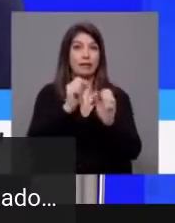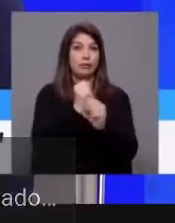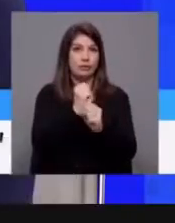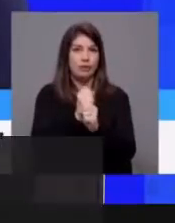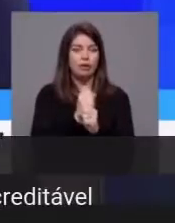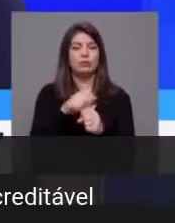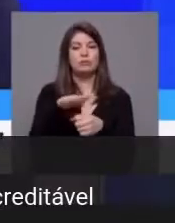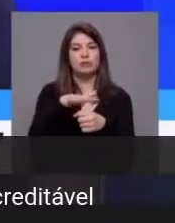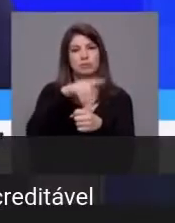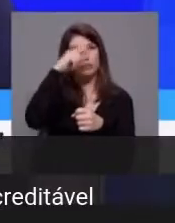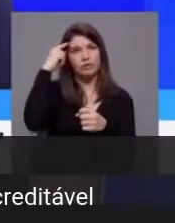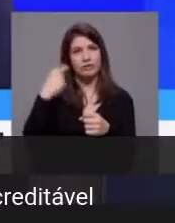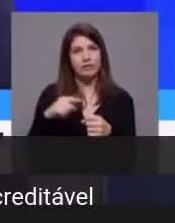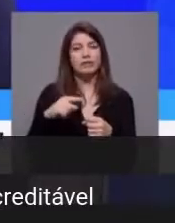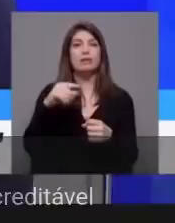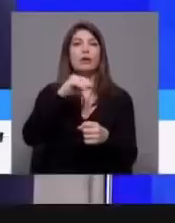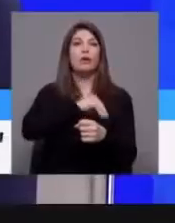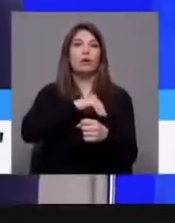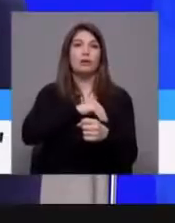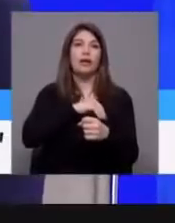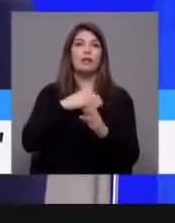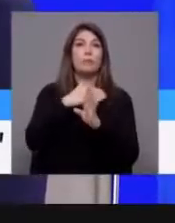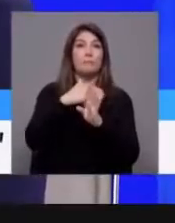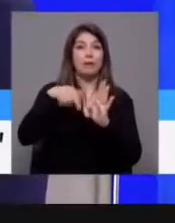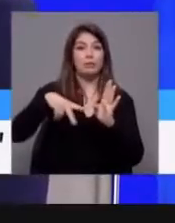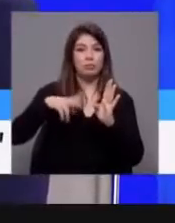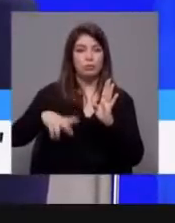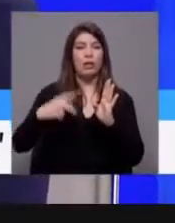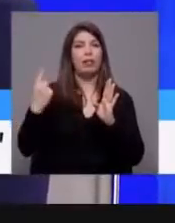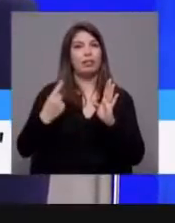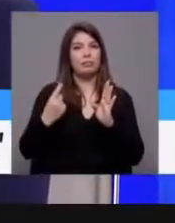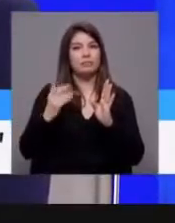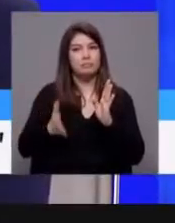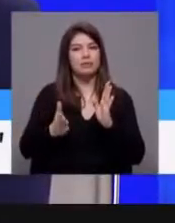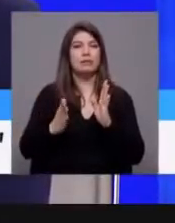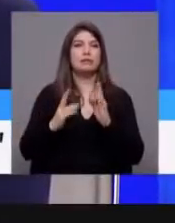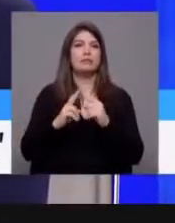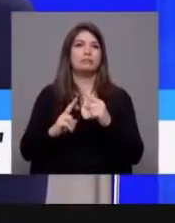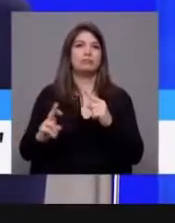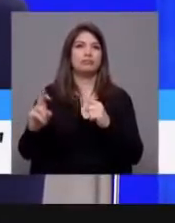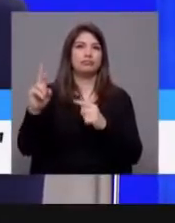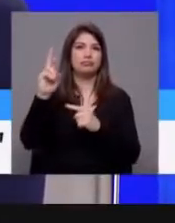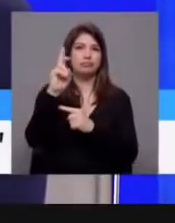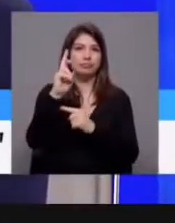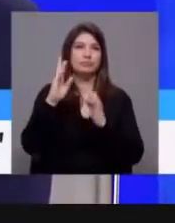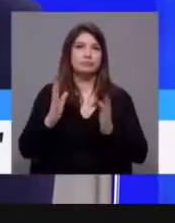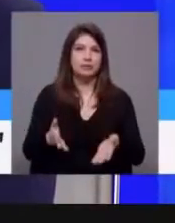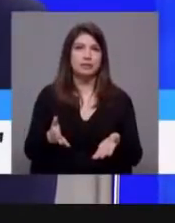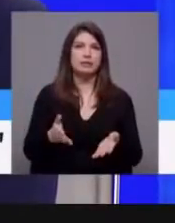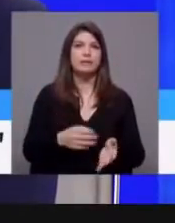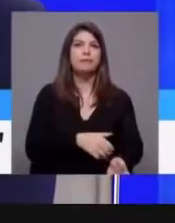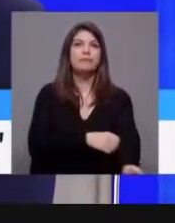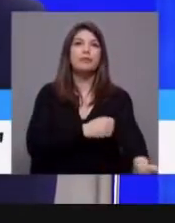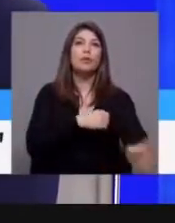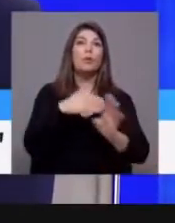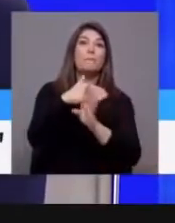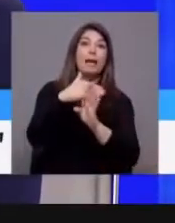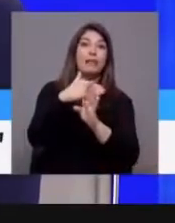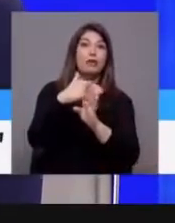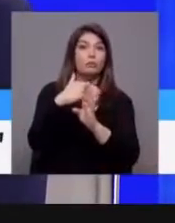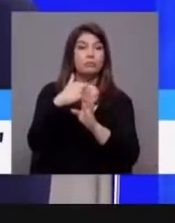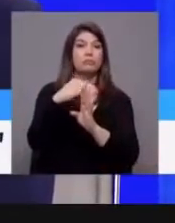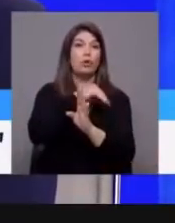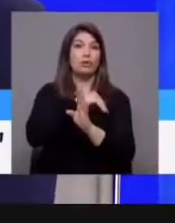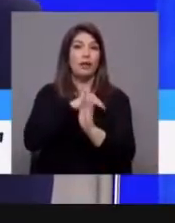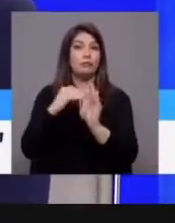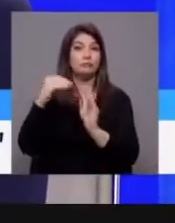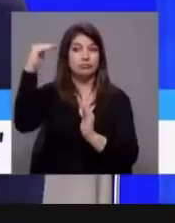difícil. O salário médio em Portugal tem de subir, está cada vez mais em baixo, mais escustado ao salário mínimo. E, na verdade, aqui